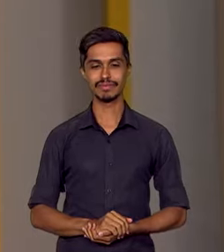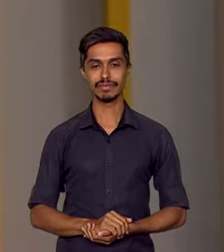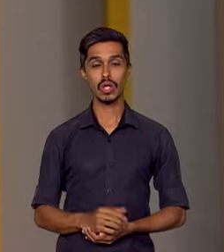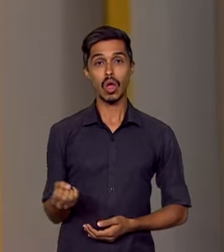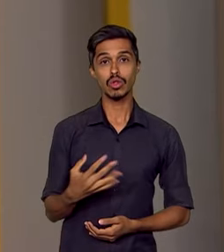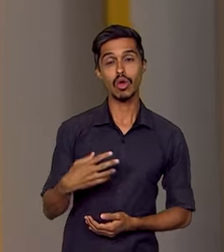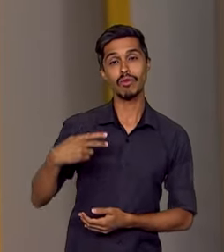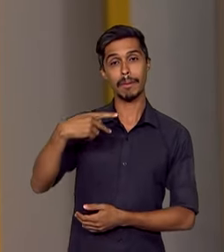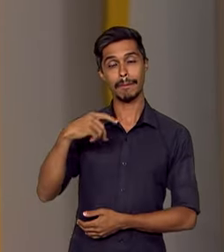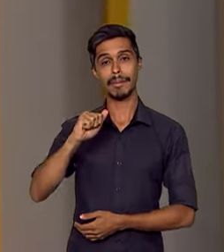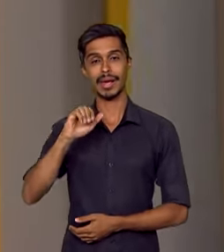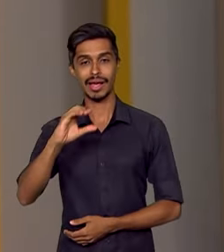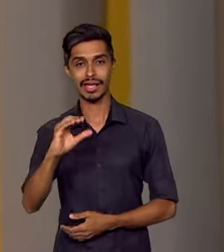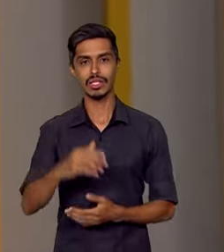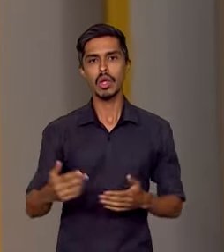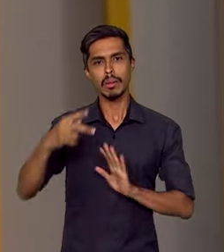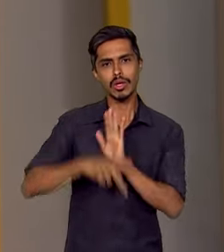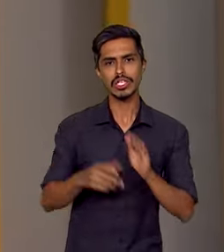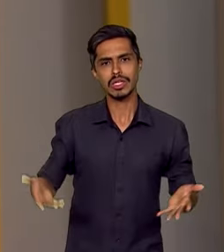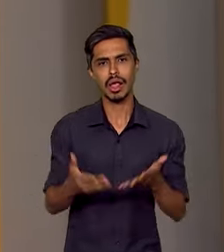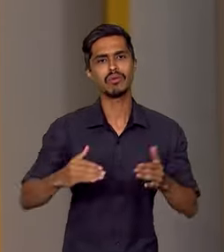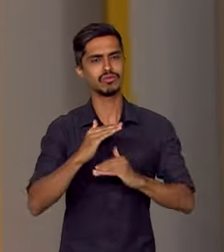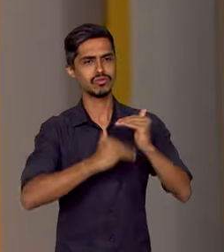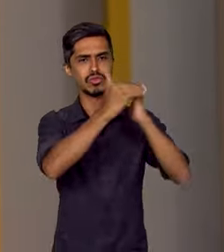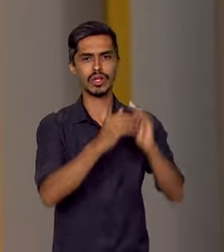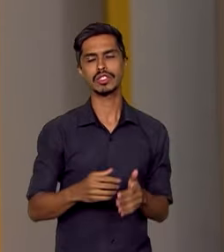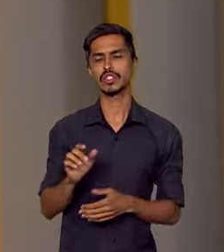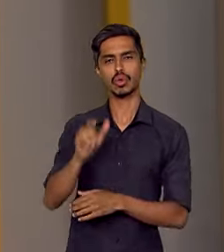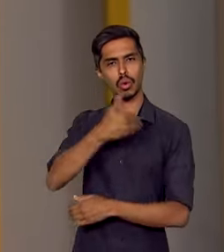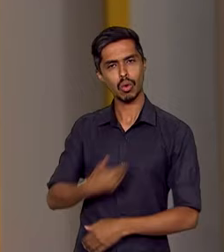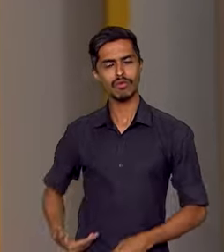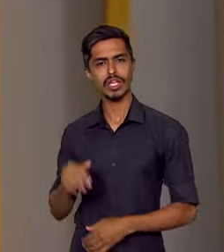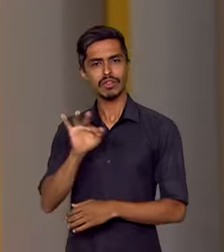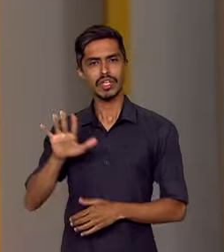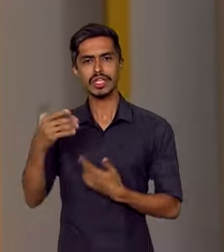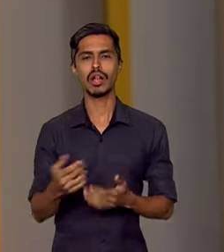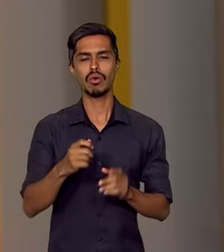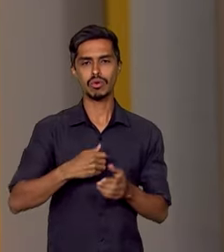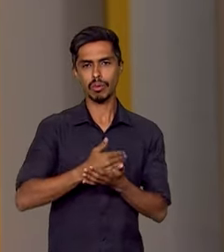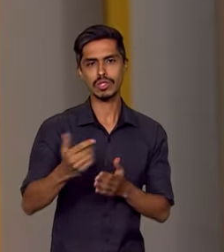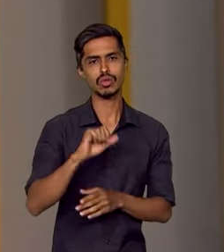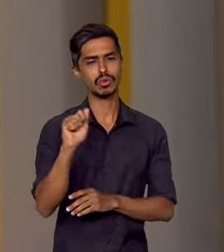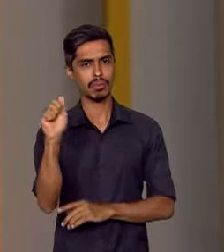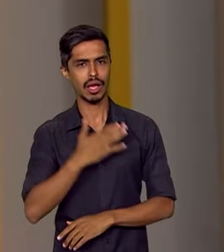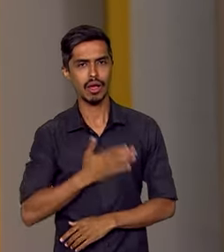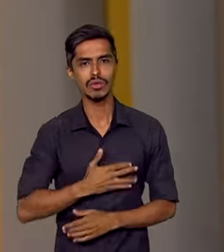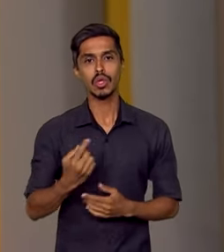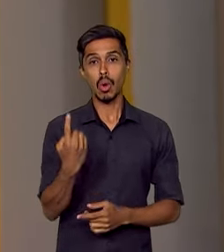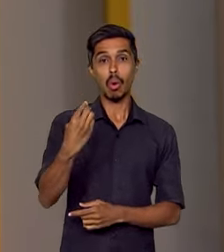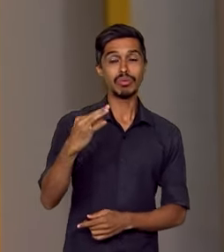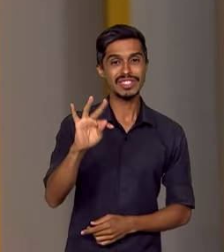O novo PAC, Programa de Aceleração do Crescimento, lançado pelo governo federal em agosto, prevê investimentos de R 1